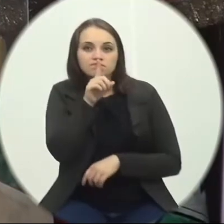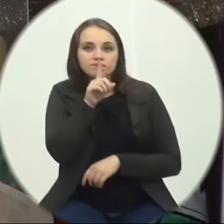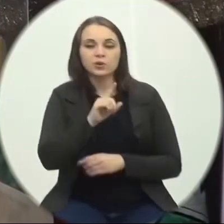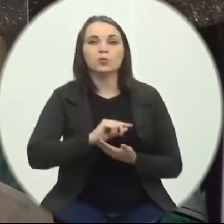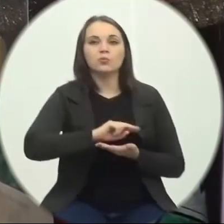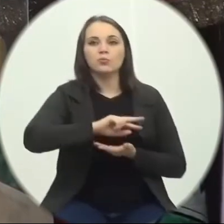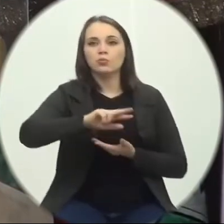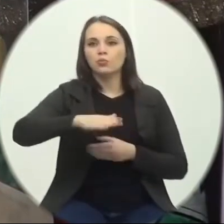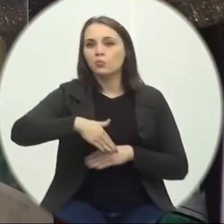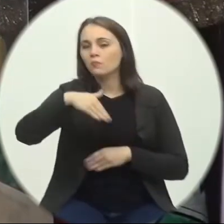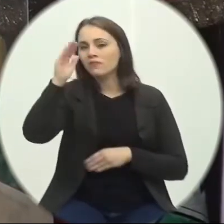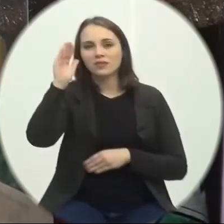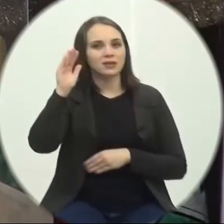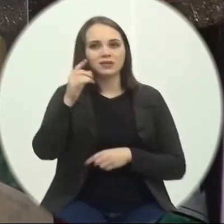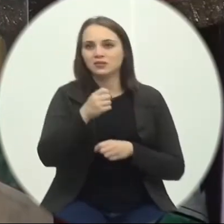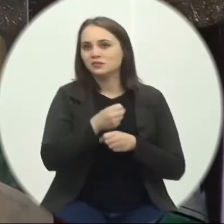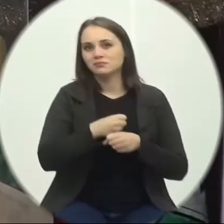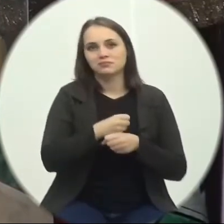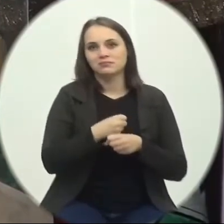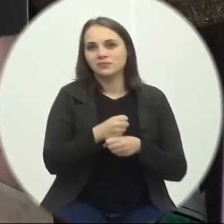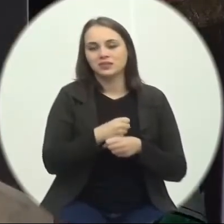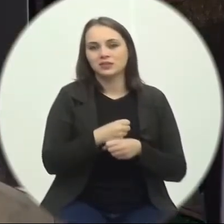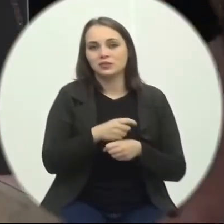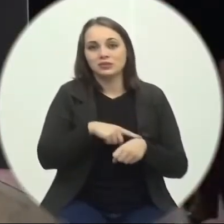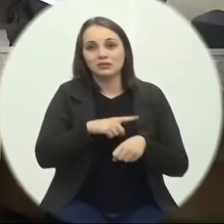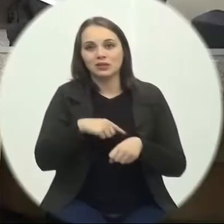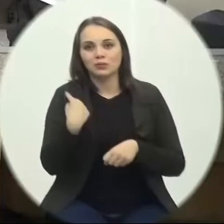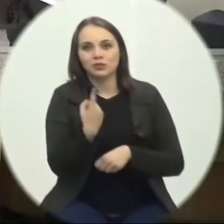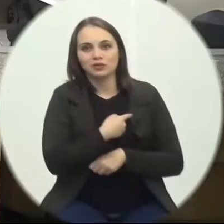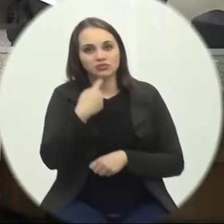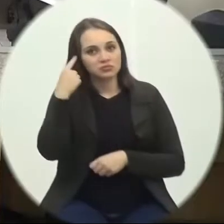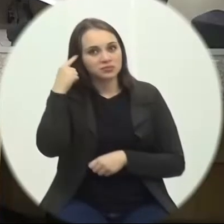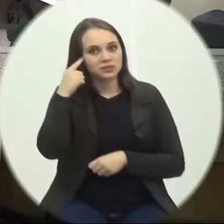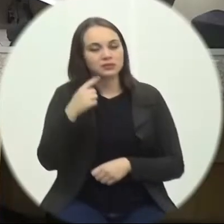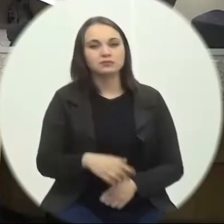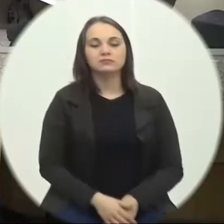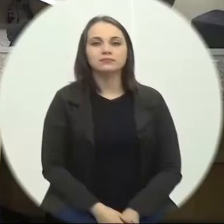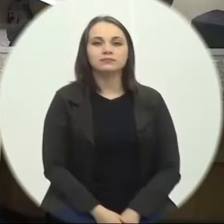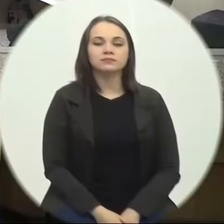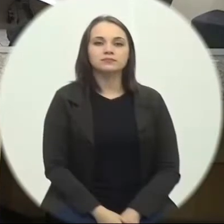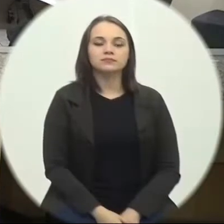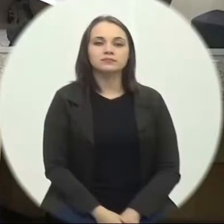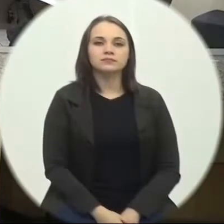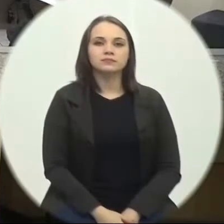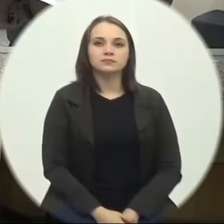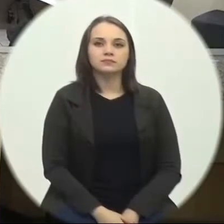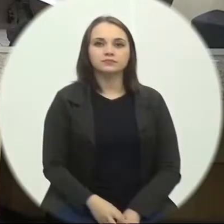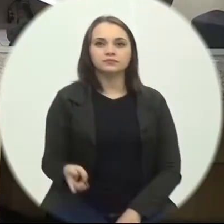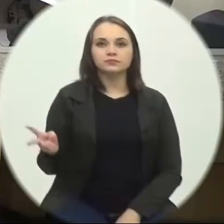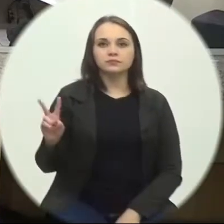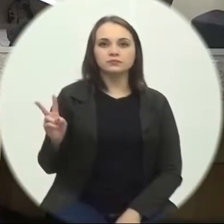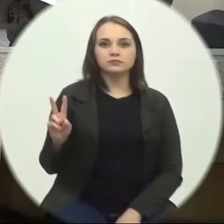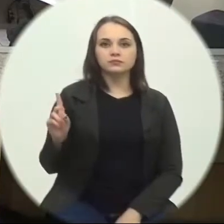muito mais tempo Do que a gente imagina É isso, senhor presidente Obrigada Com a palavra O Daniel Turis